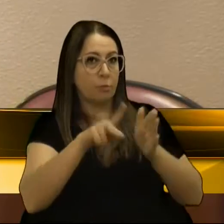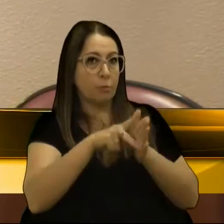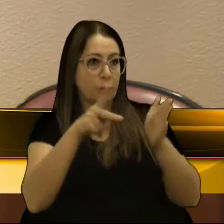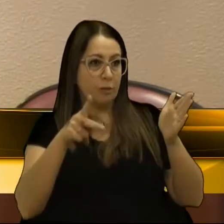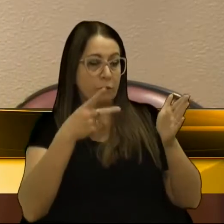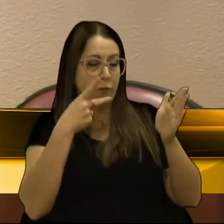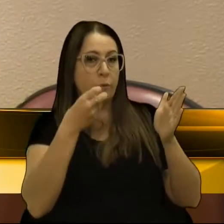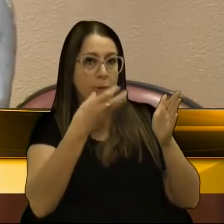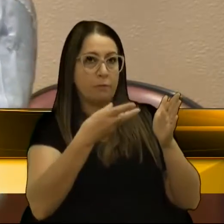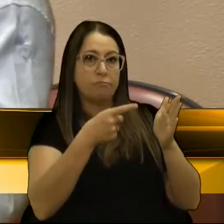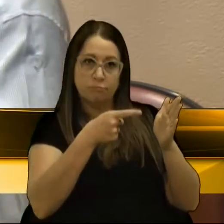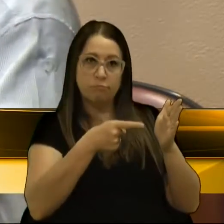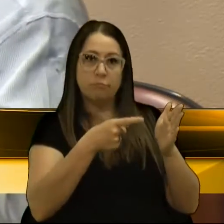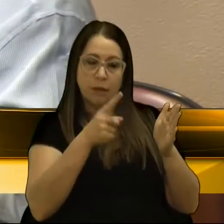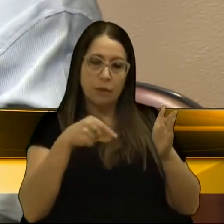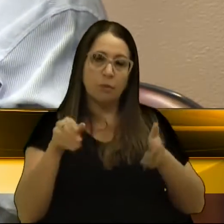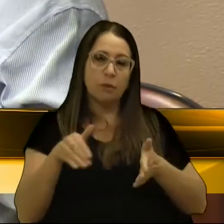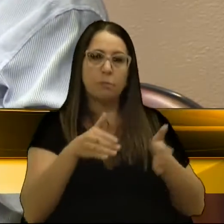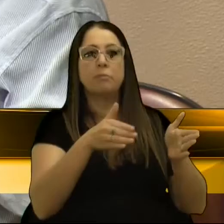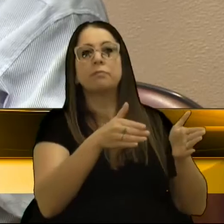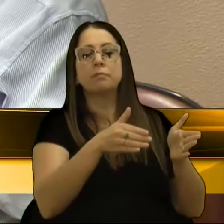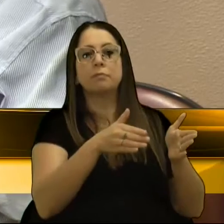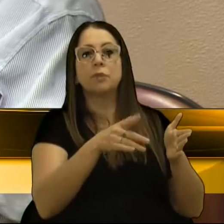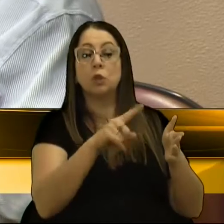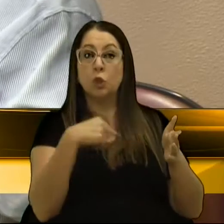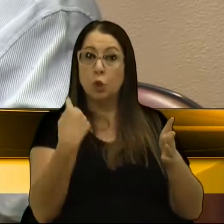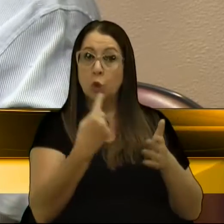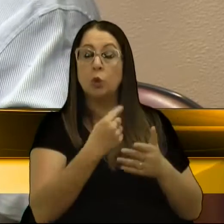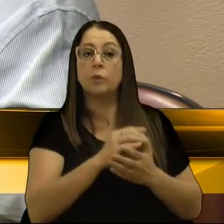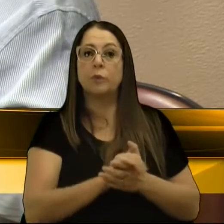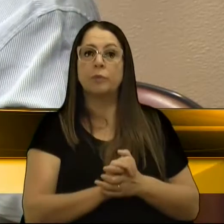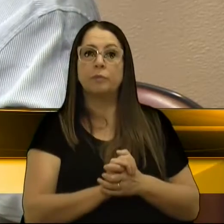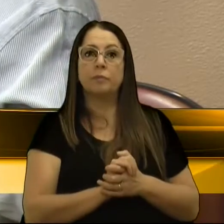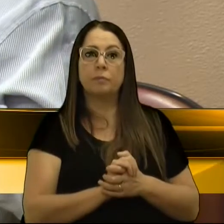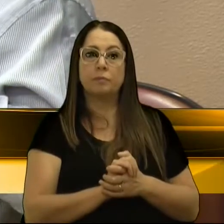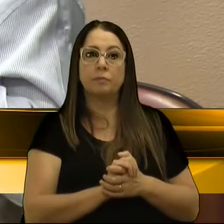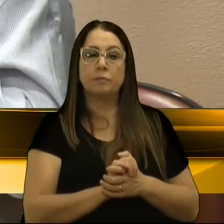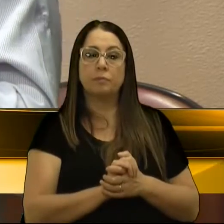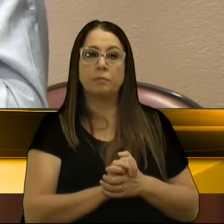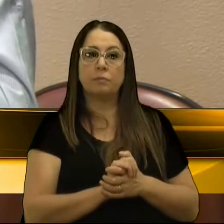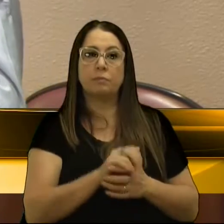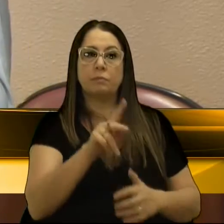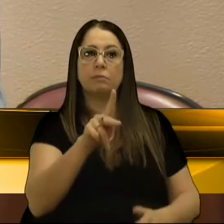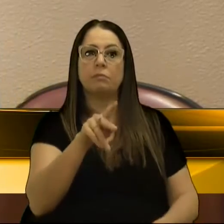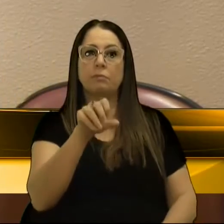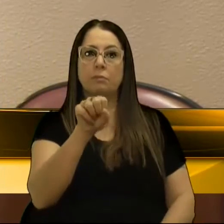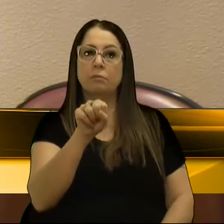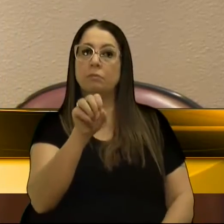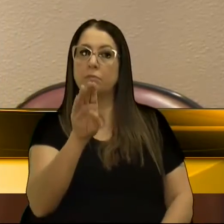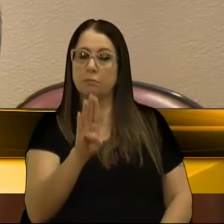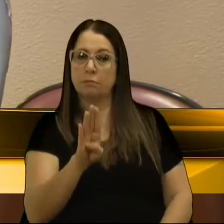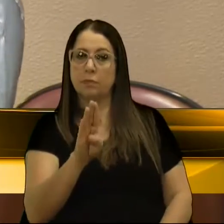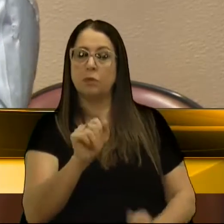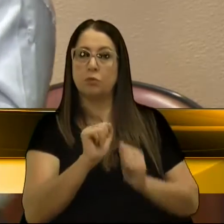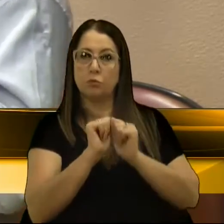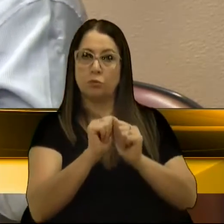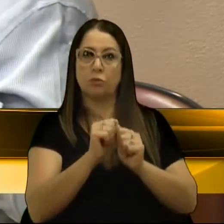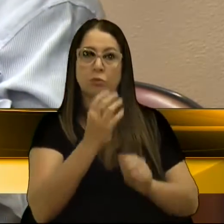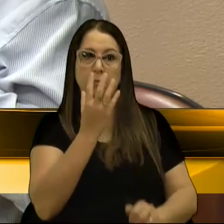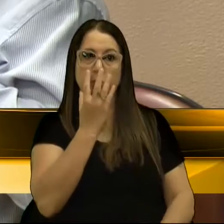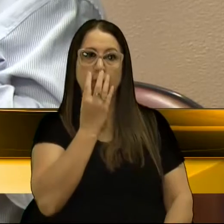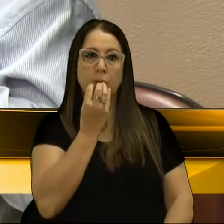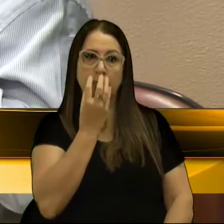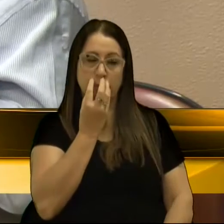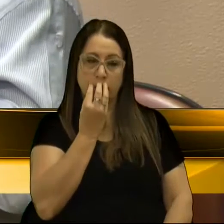fala muito bem. É por aí o caminho. Nós, nós do PSB, com o seu Camiles,